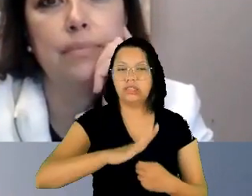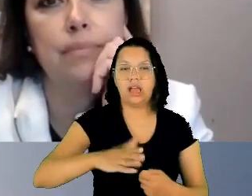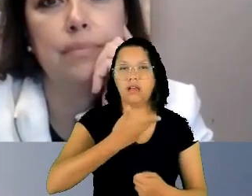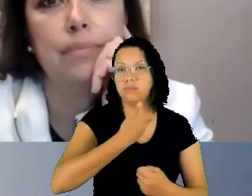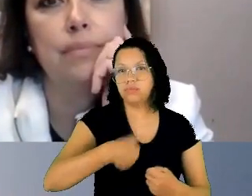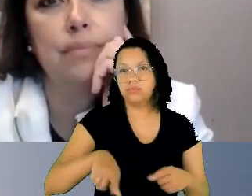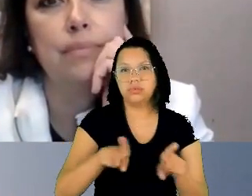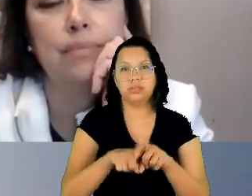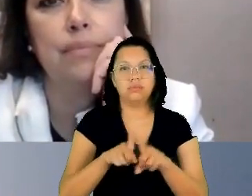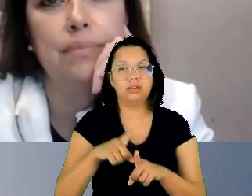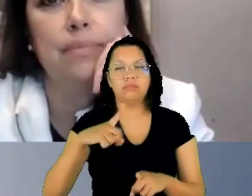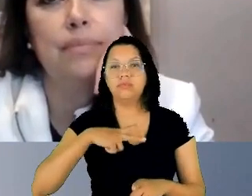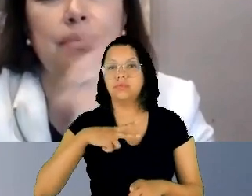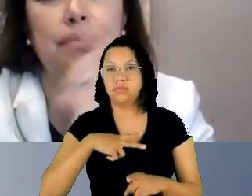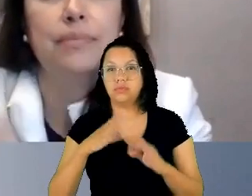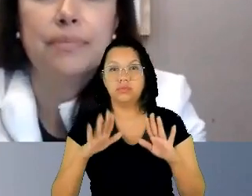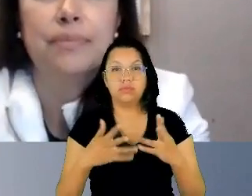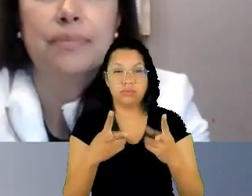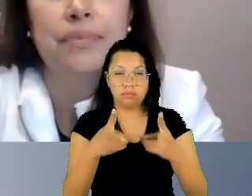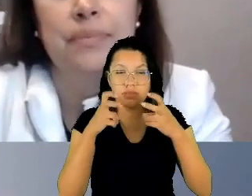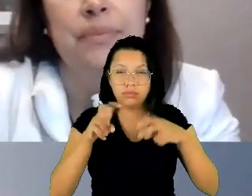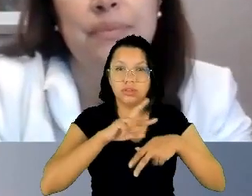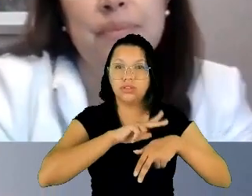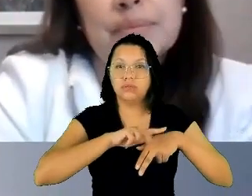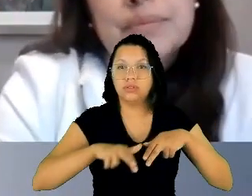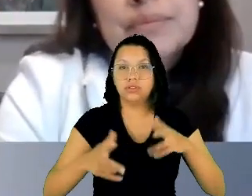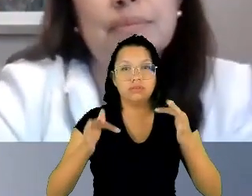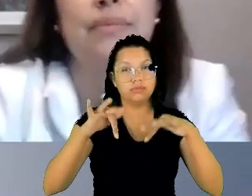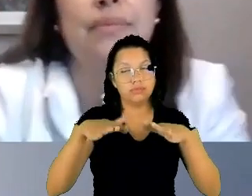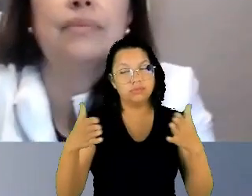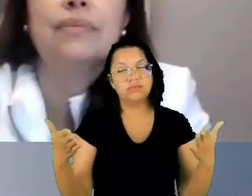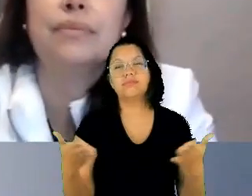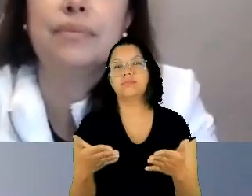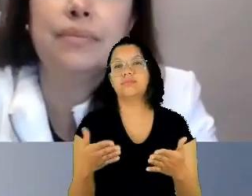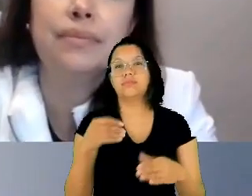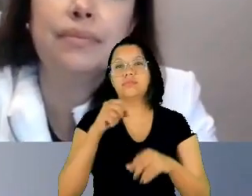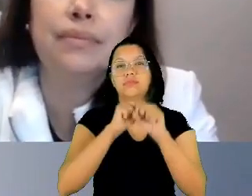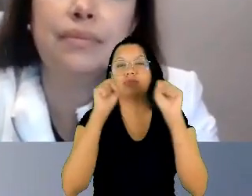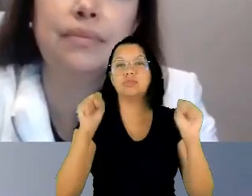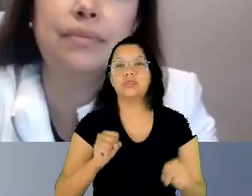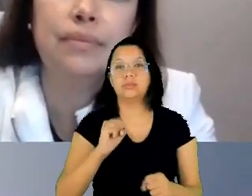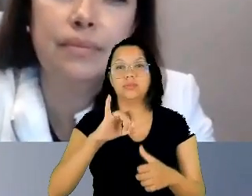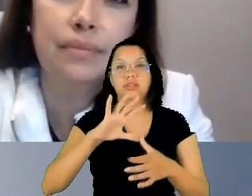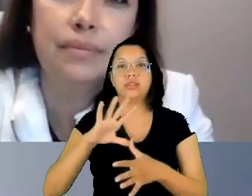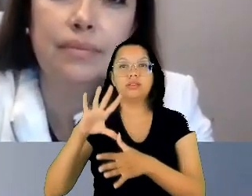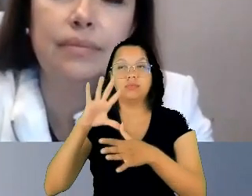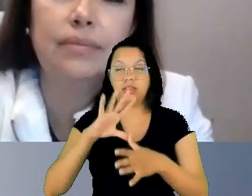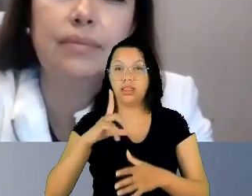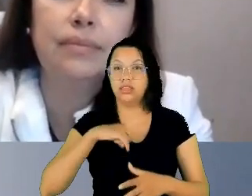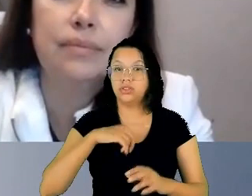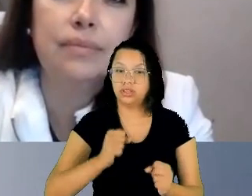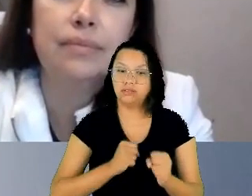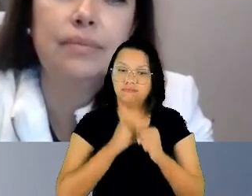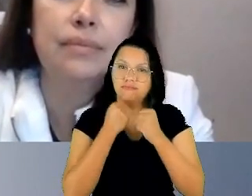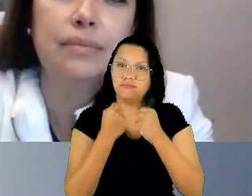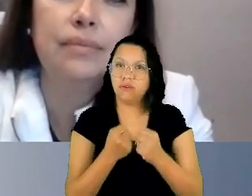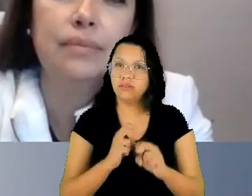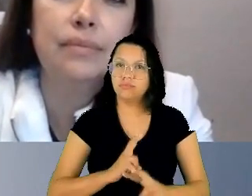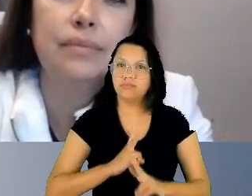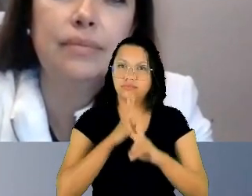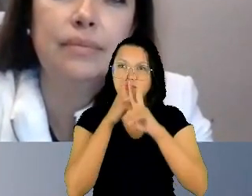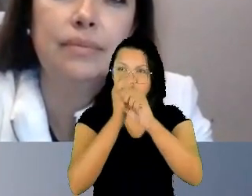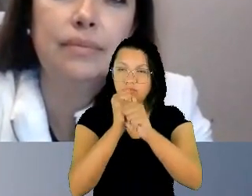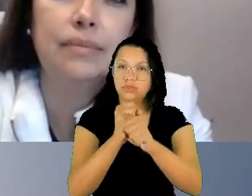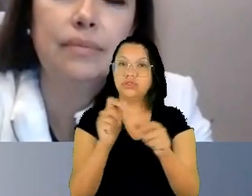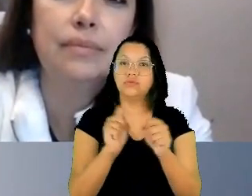eu assim termino, o sistema interamericano tem tido essa força catalisadora de propiciar avanços no âmbito doméstico, seja